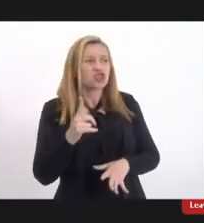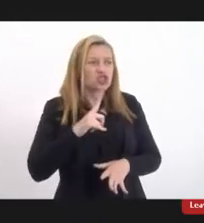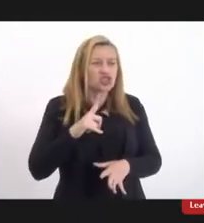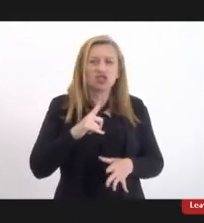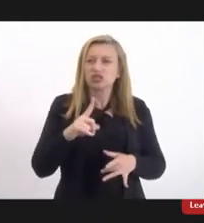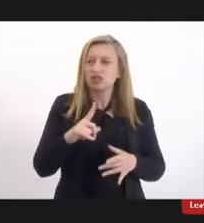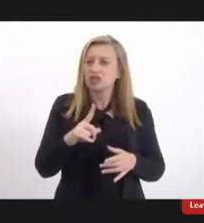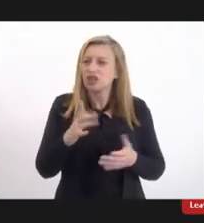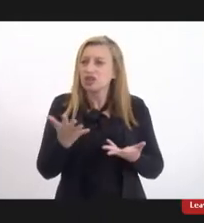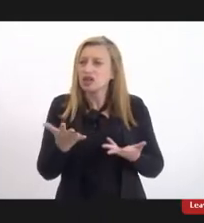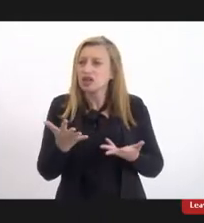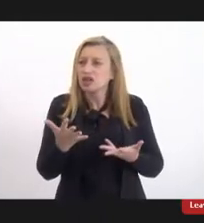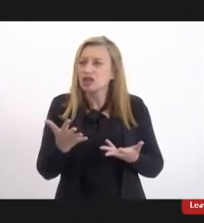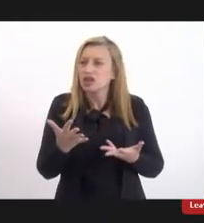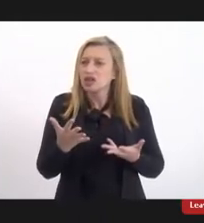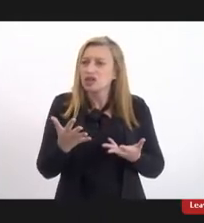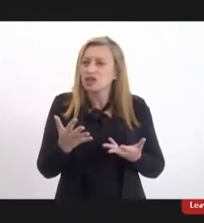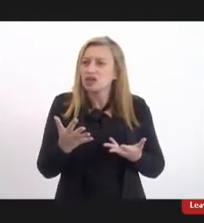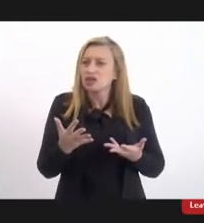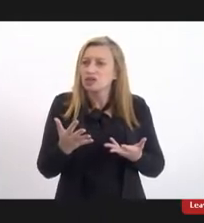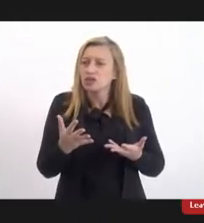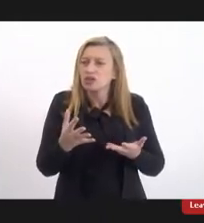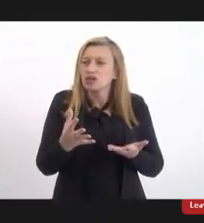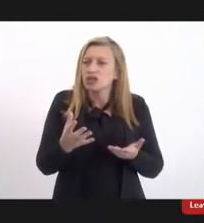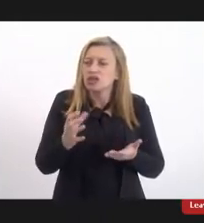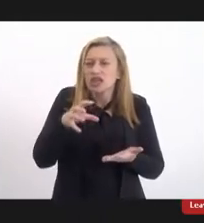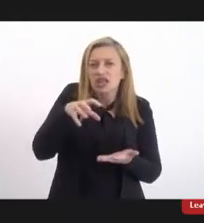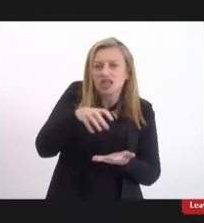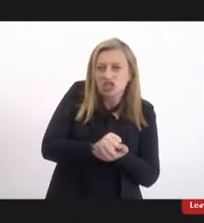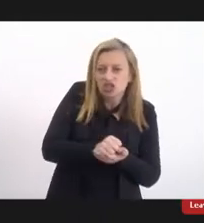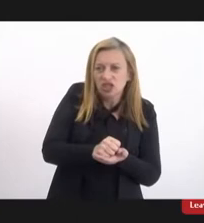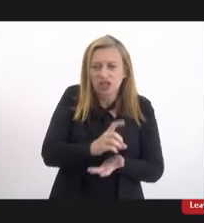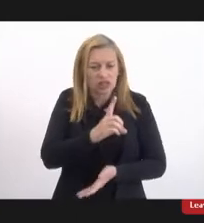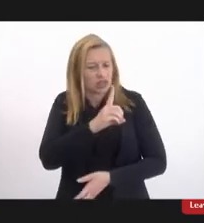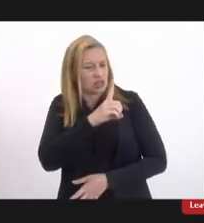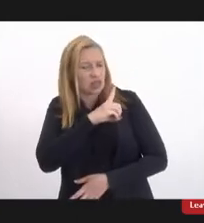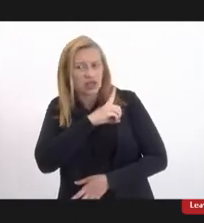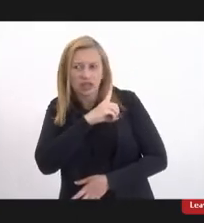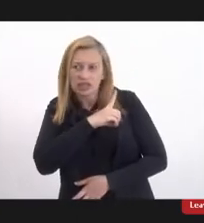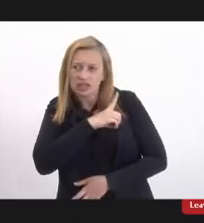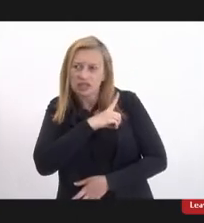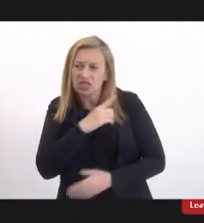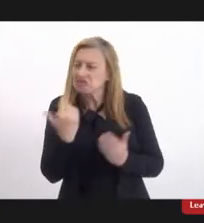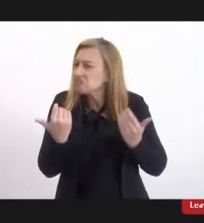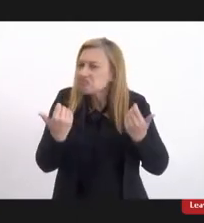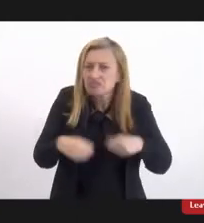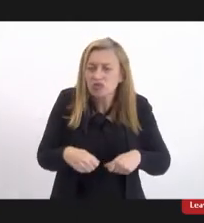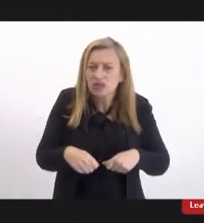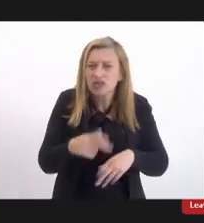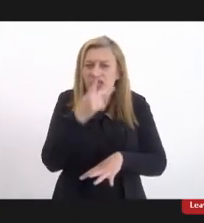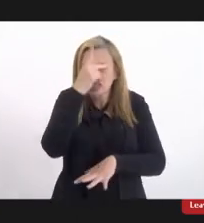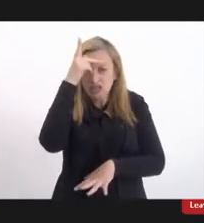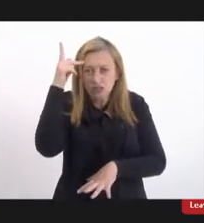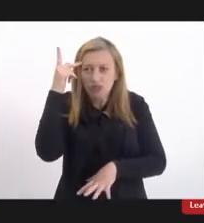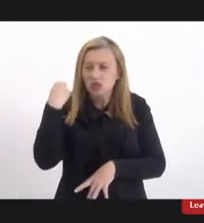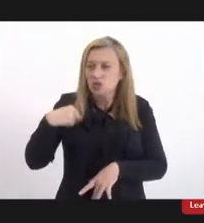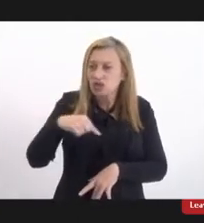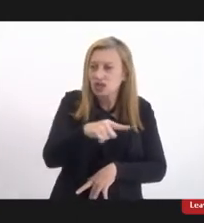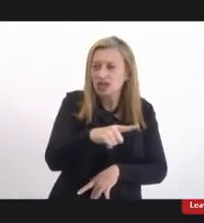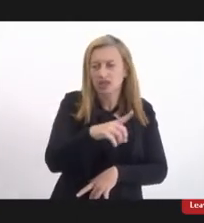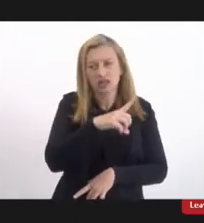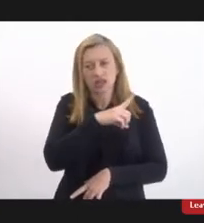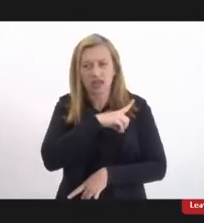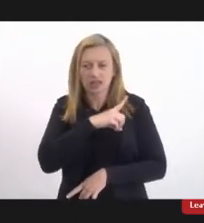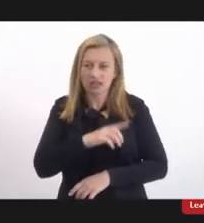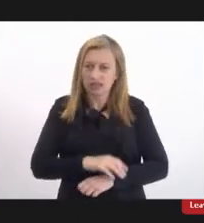de fazer o registro na delegacia que não precisasse as pessoas irem até lá